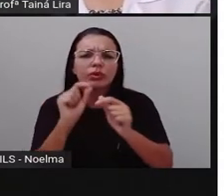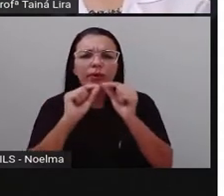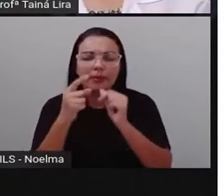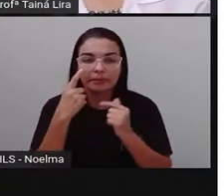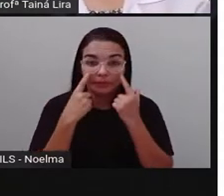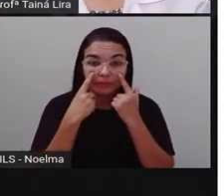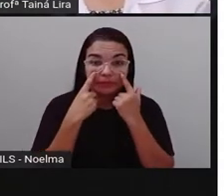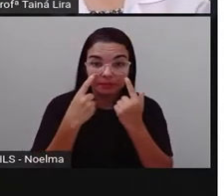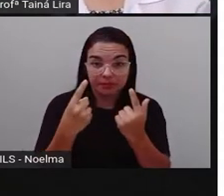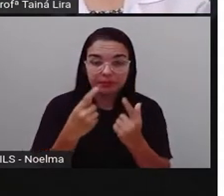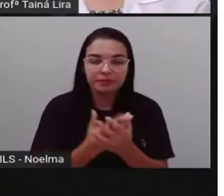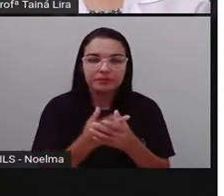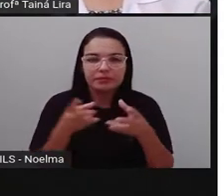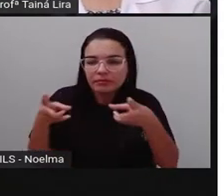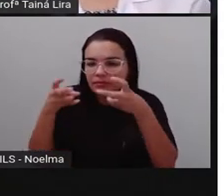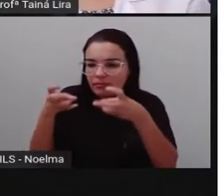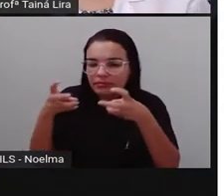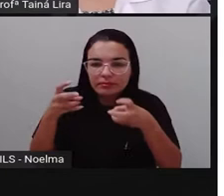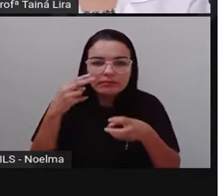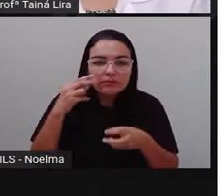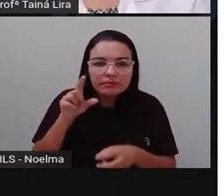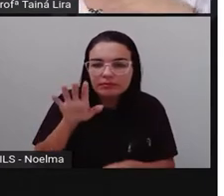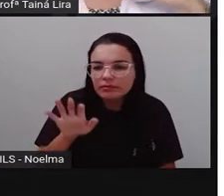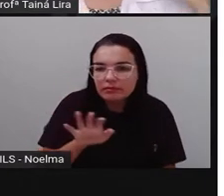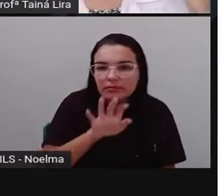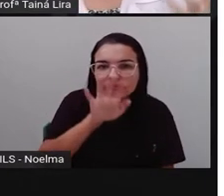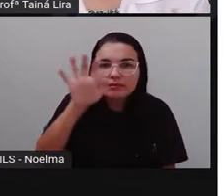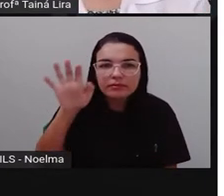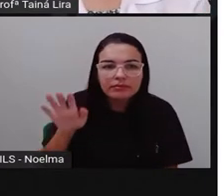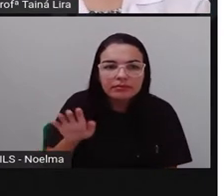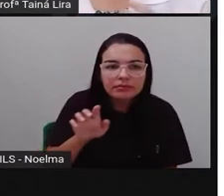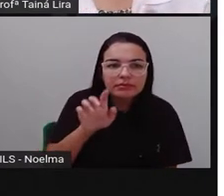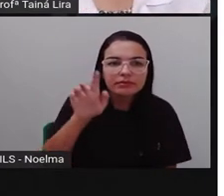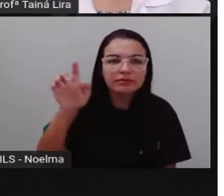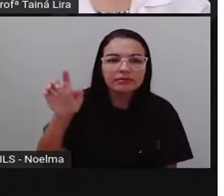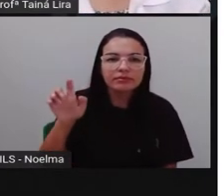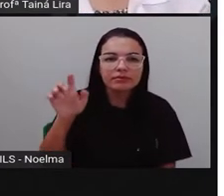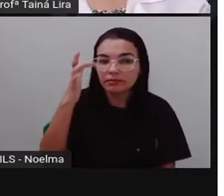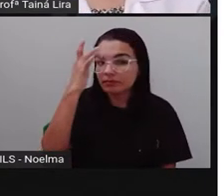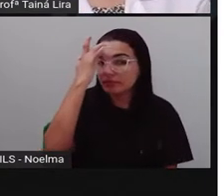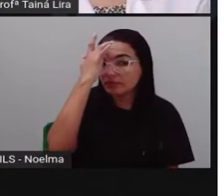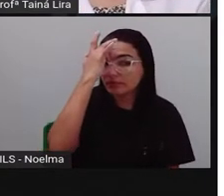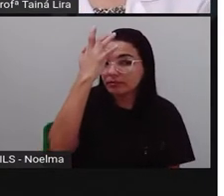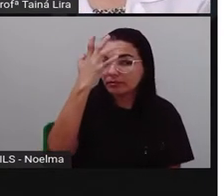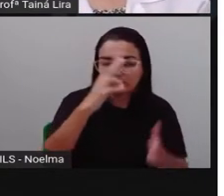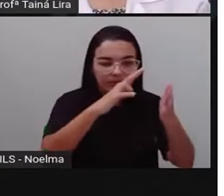Estou passando sempre, ó, a setinha em cima para facilitar a leitura de vocês, tá?